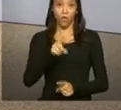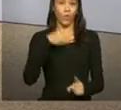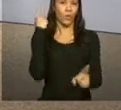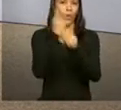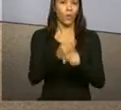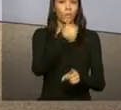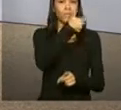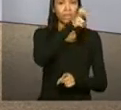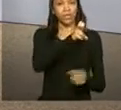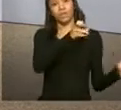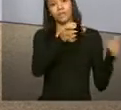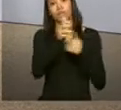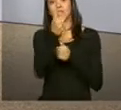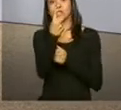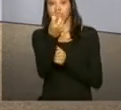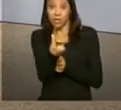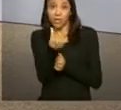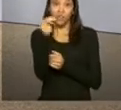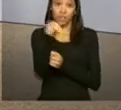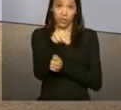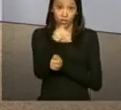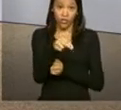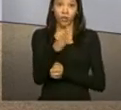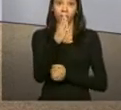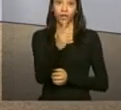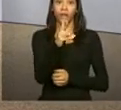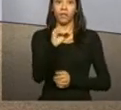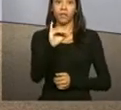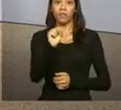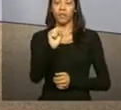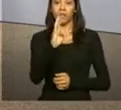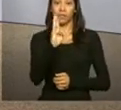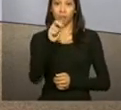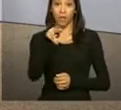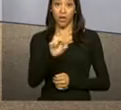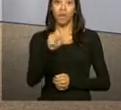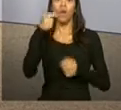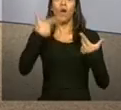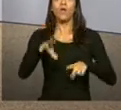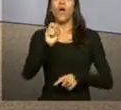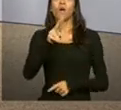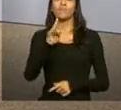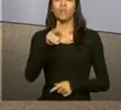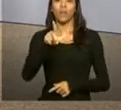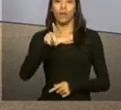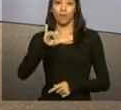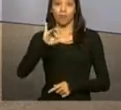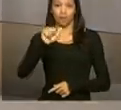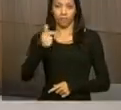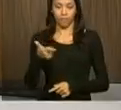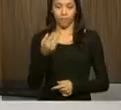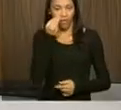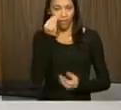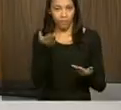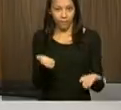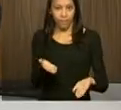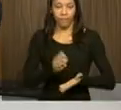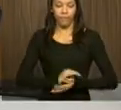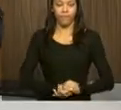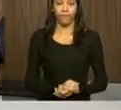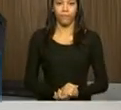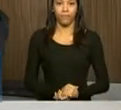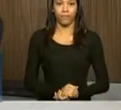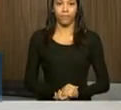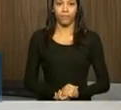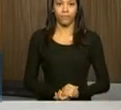15 e 16 de novembro em Brisbane, na Austrália. Vamos acompanhar ao vivo. No que a gente chama do track